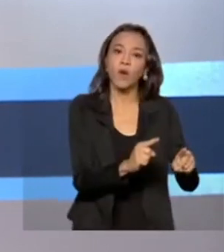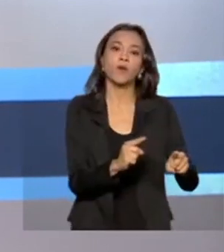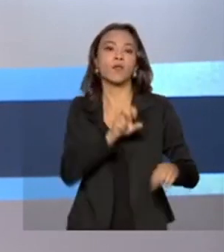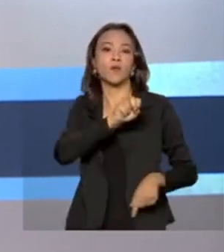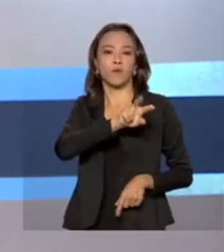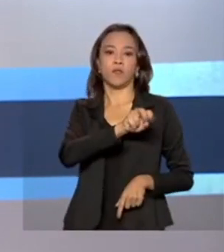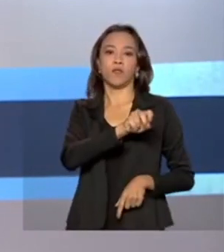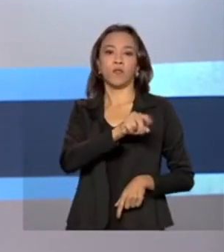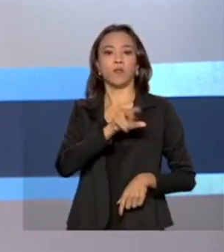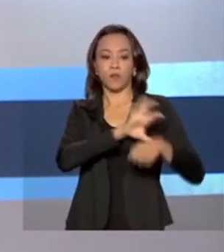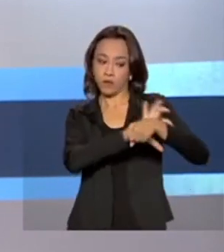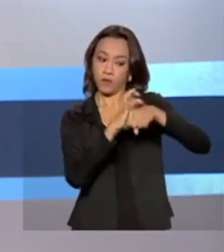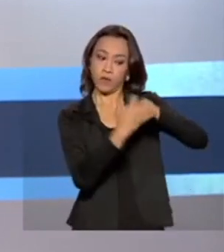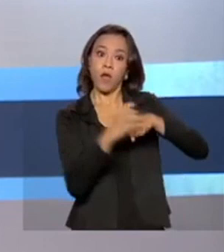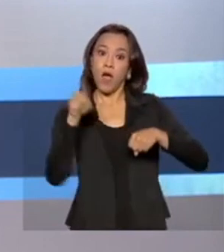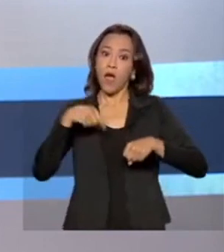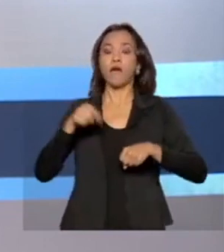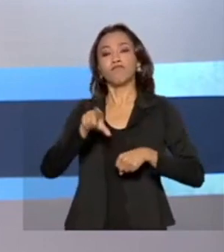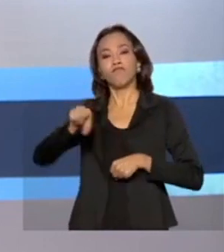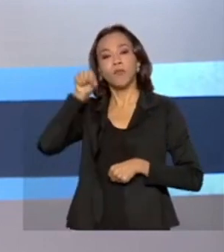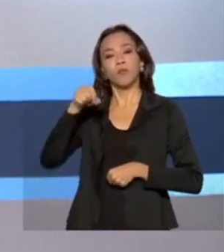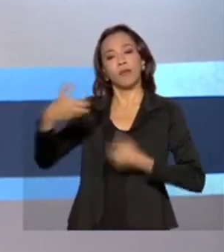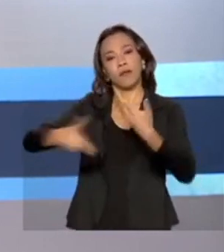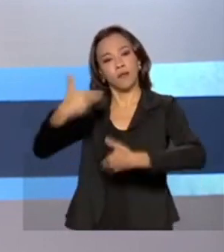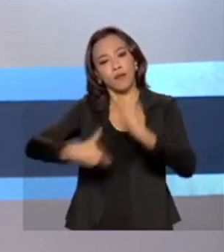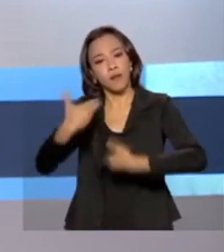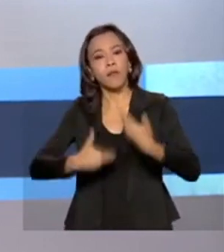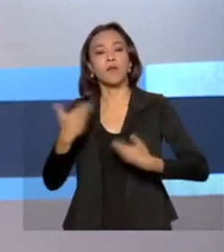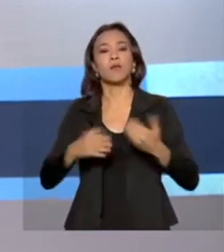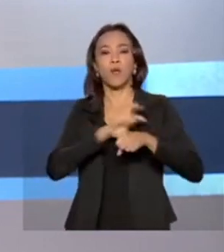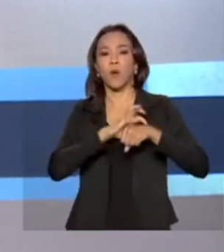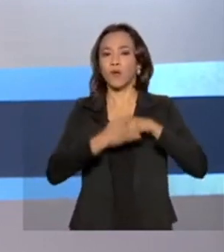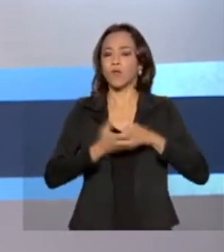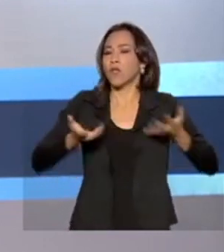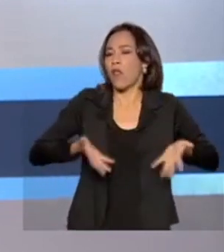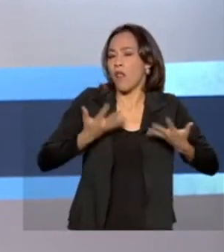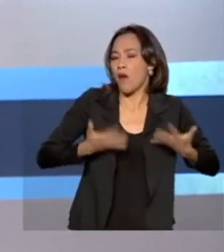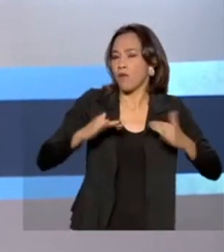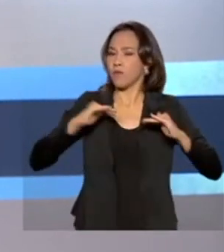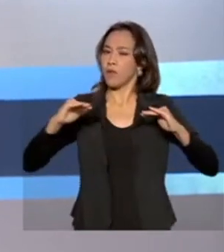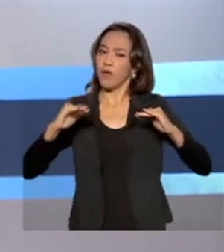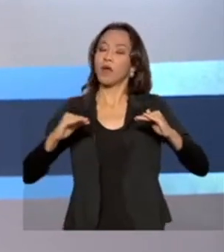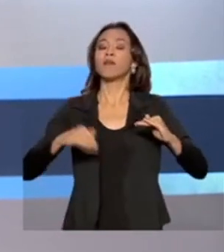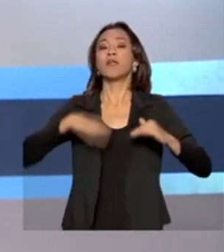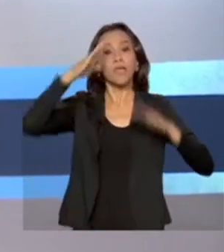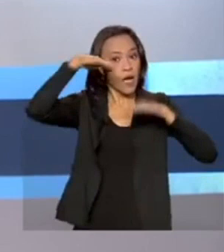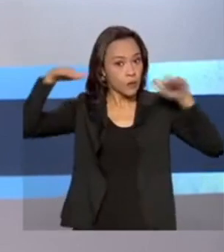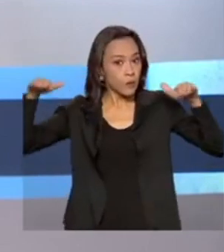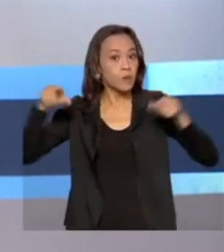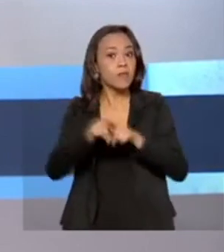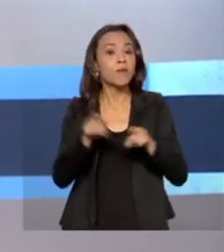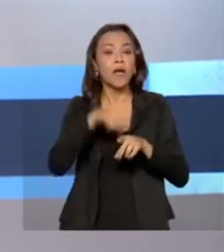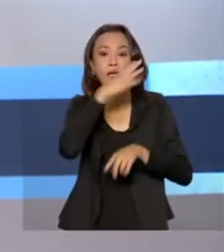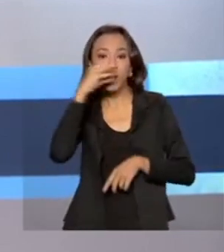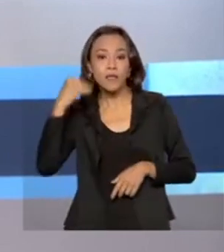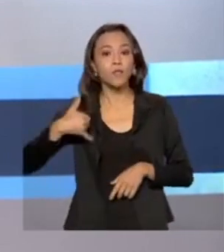Sotrovimab é indicado para o tratamento da Covid leve e moderada em pacientes adultos e adolescentes com 12 anos ou